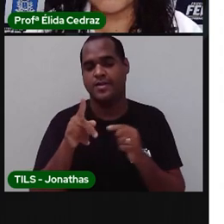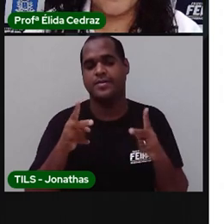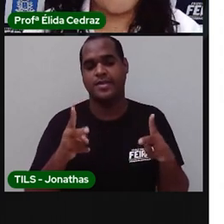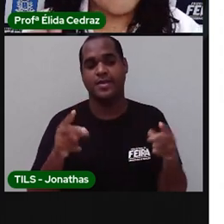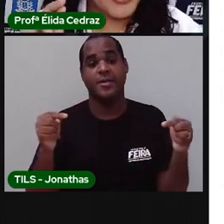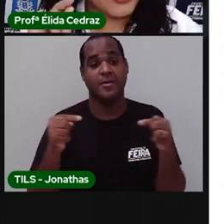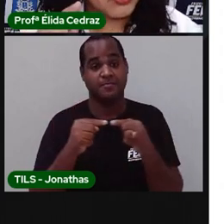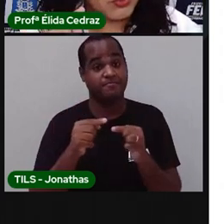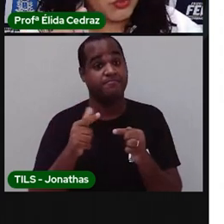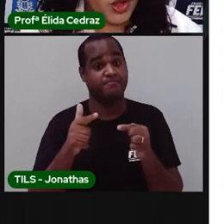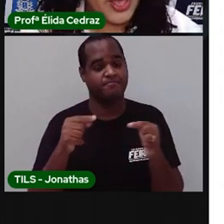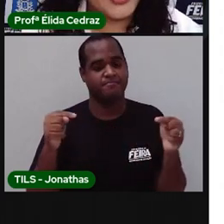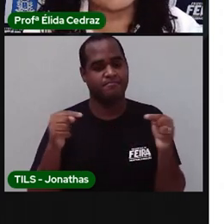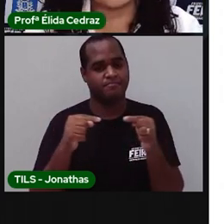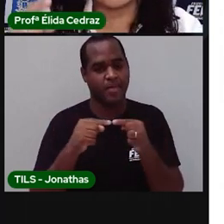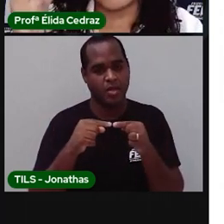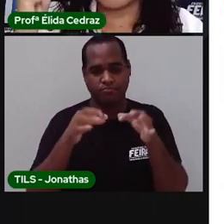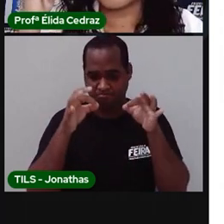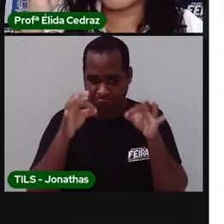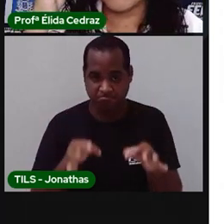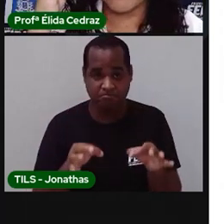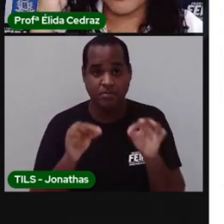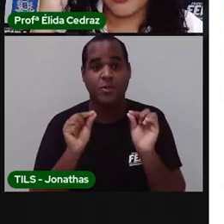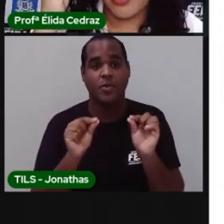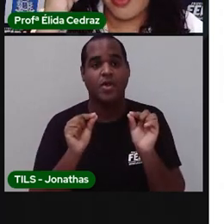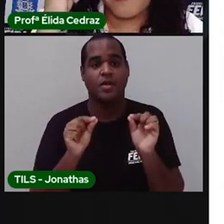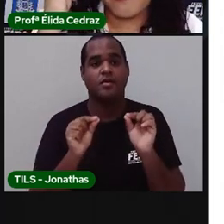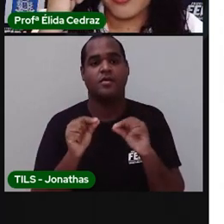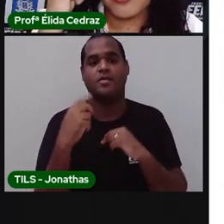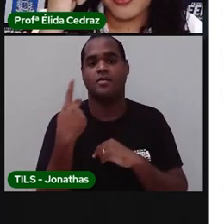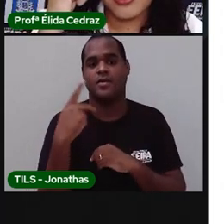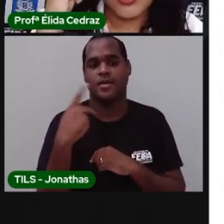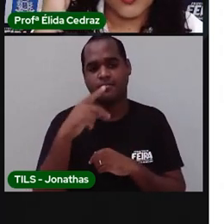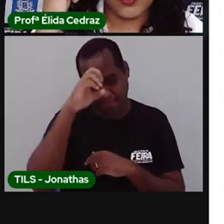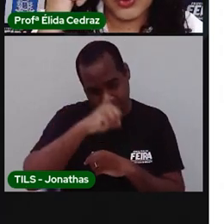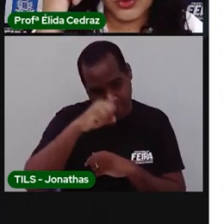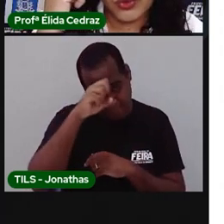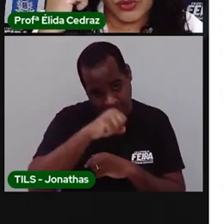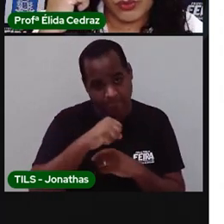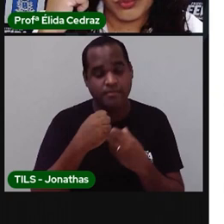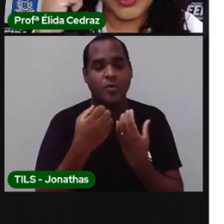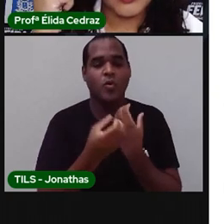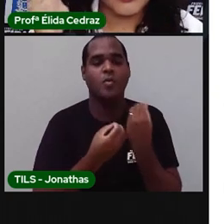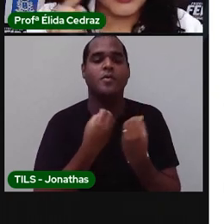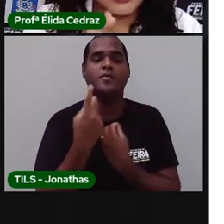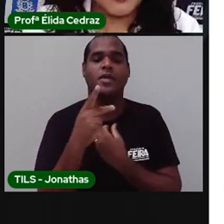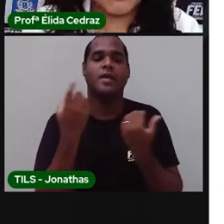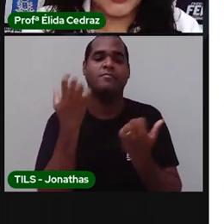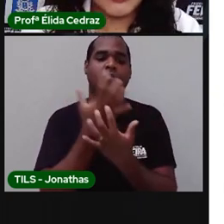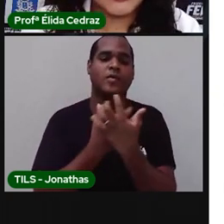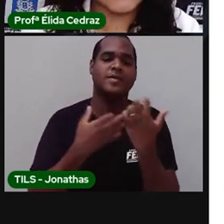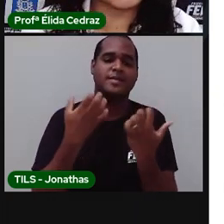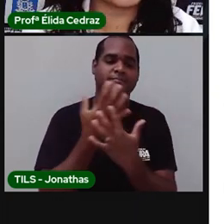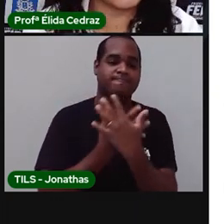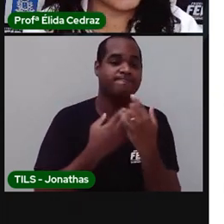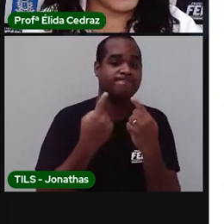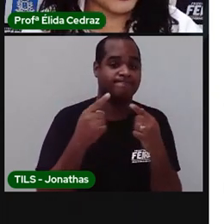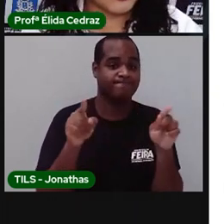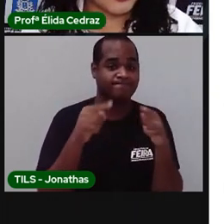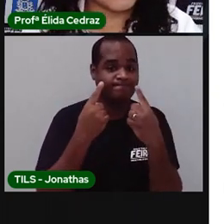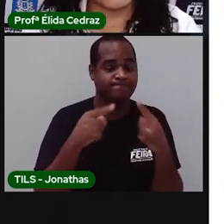recorrendo. Mas o correto é você aprender o som e a posição